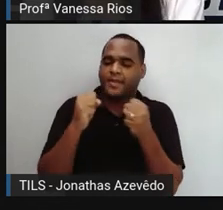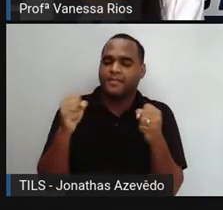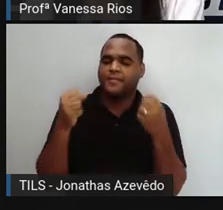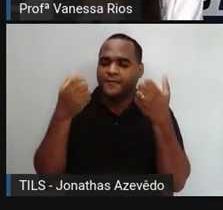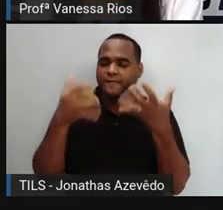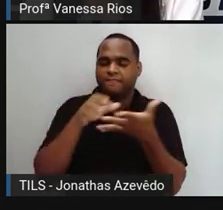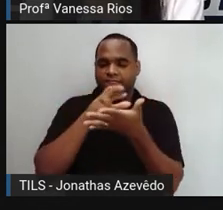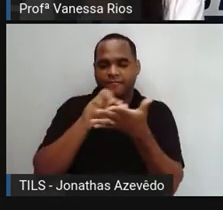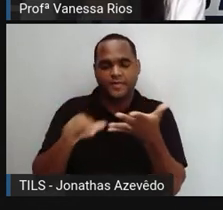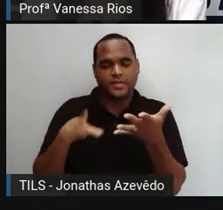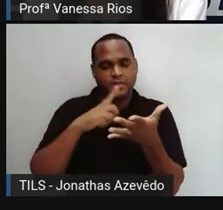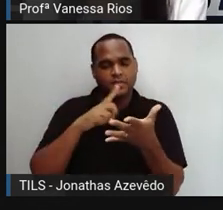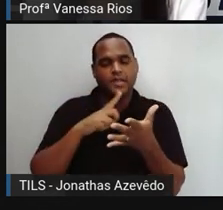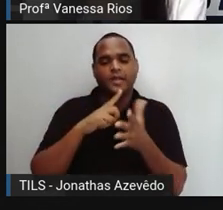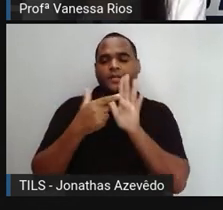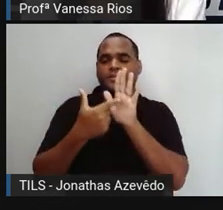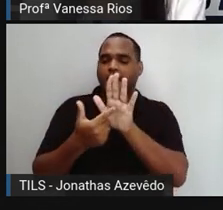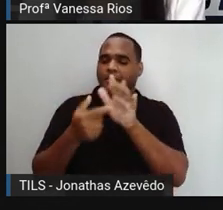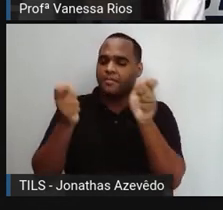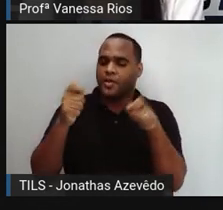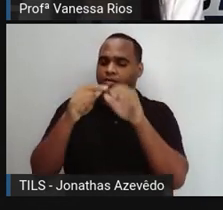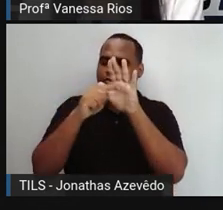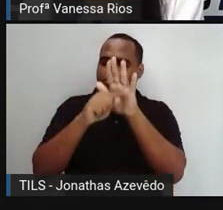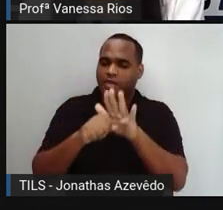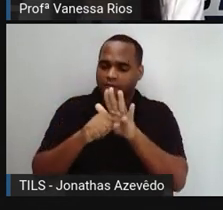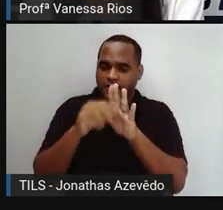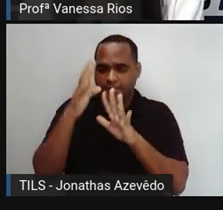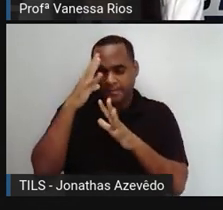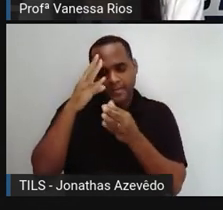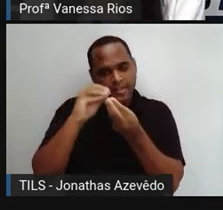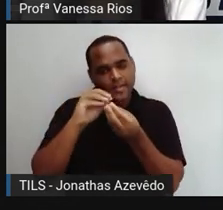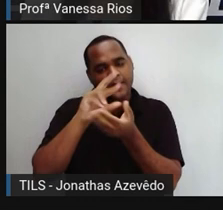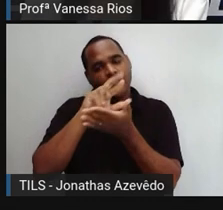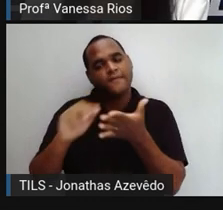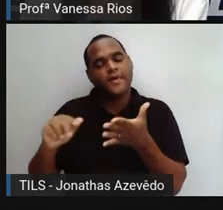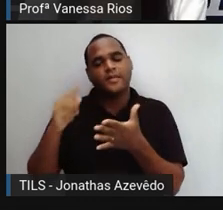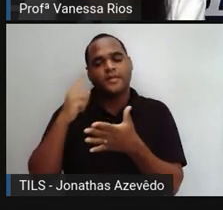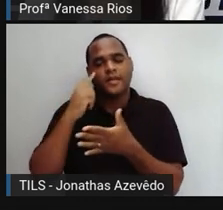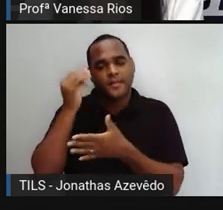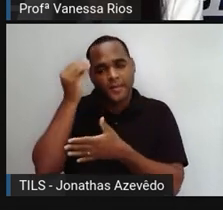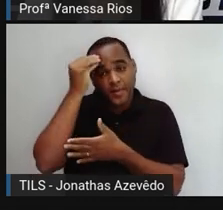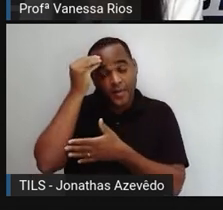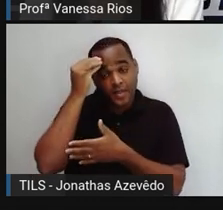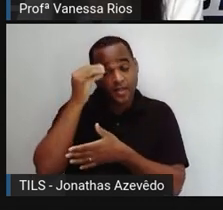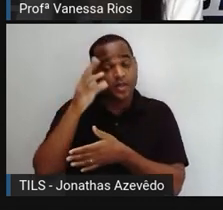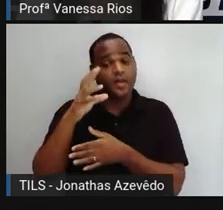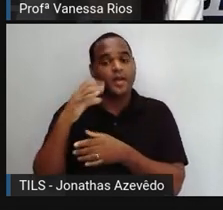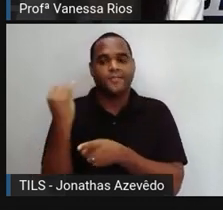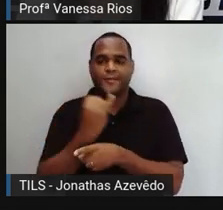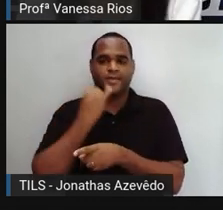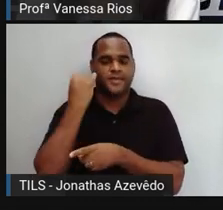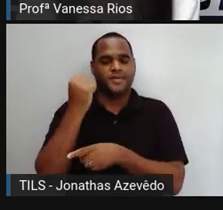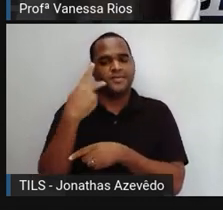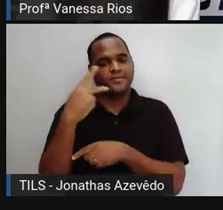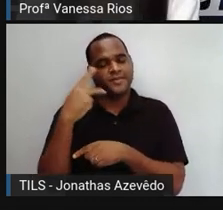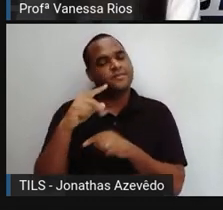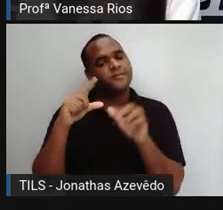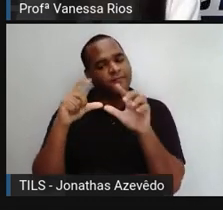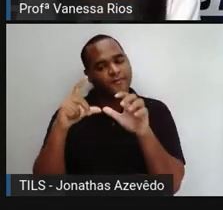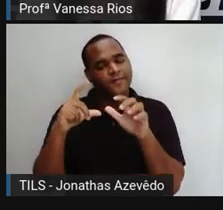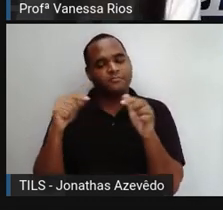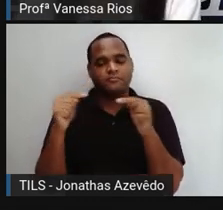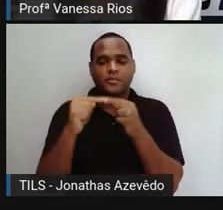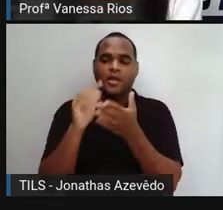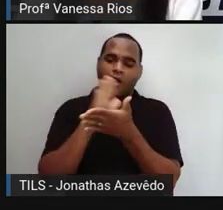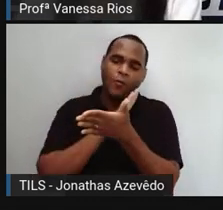registros que vão lhe ajudar a compor também as suas memórias, lembrando aí da importância da fotografia. Então,